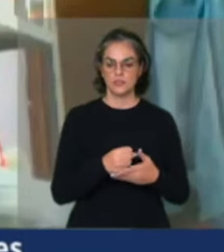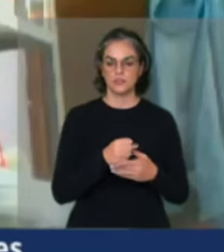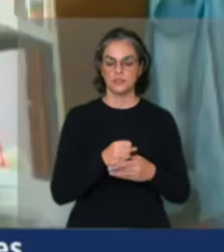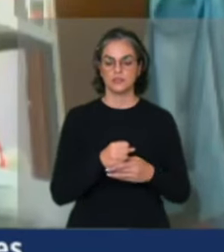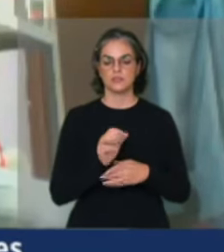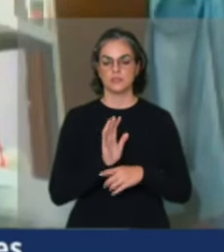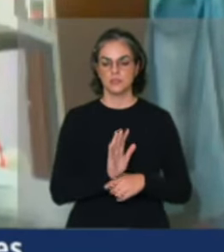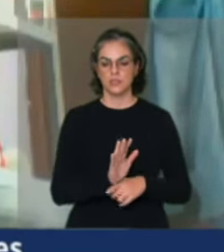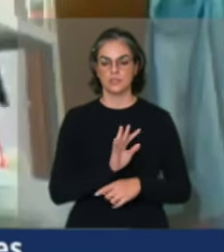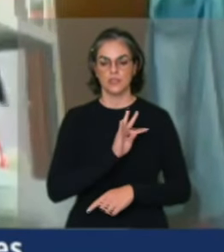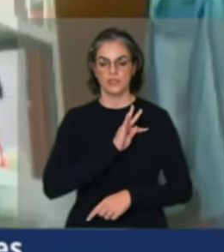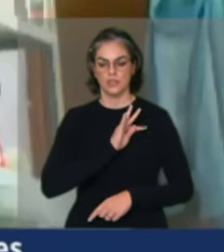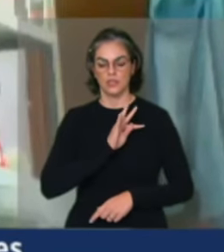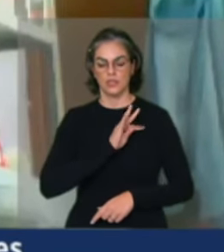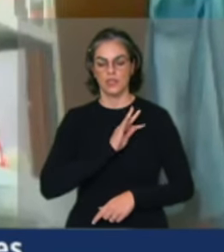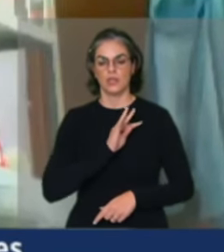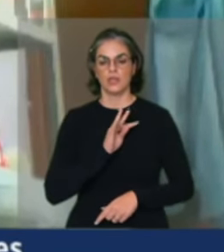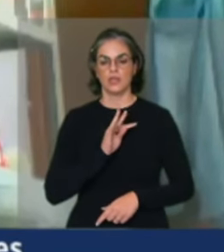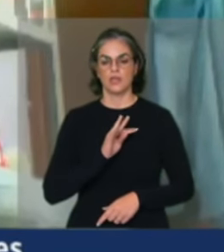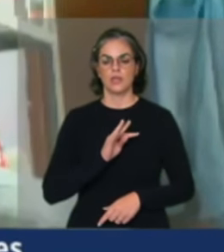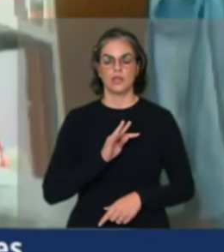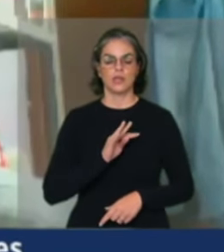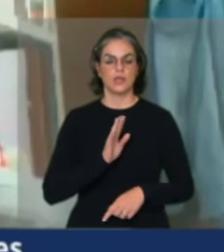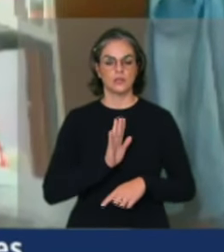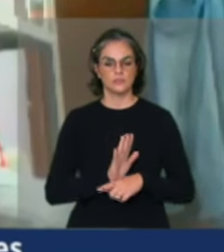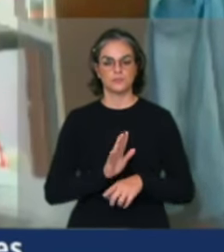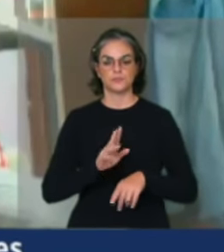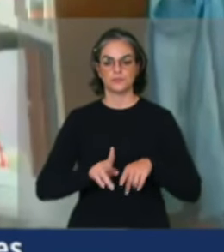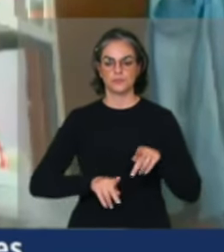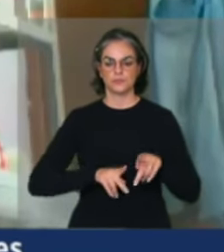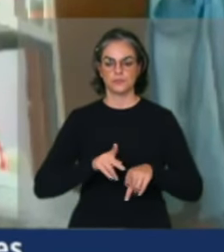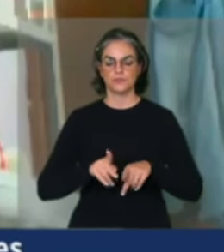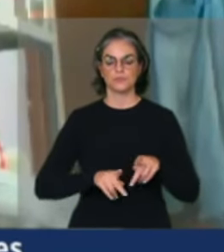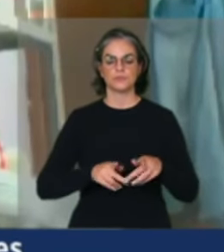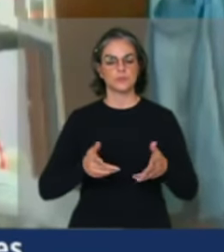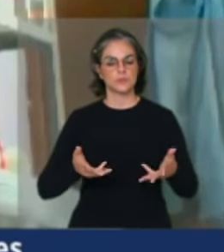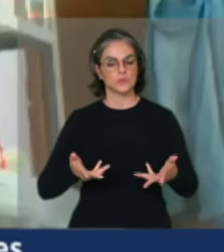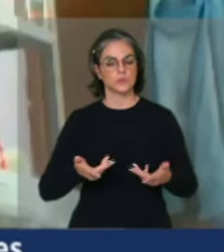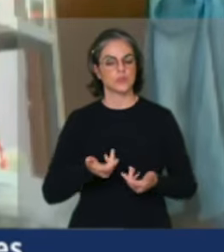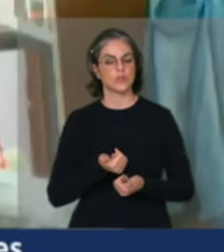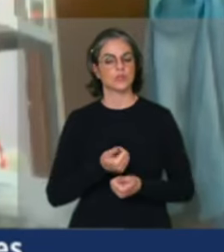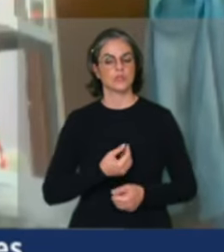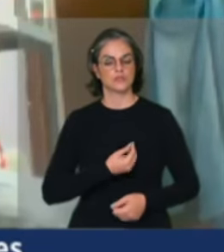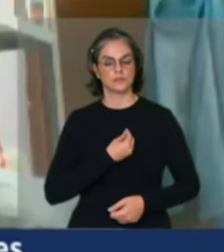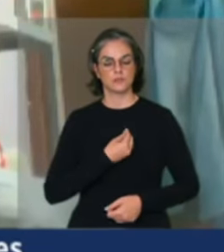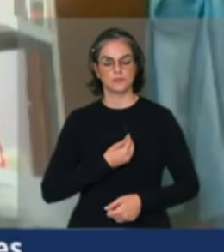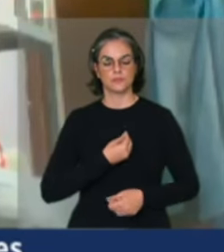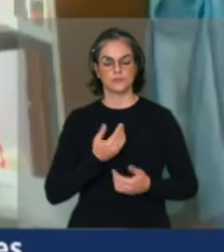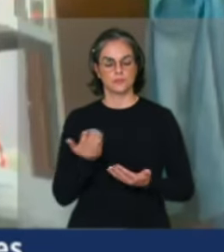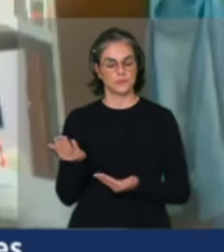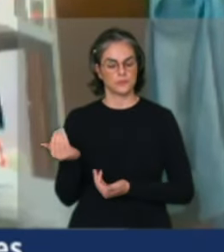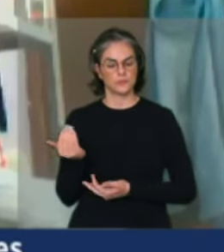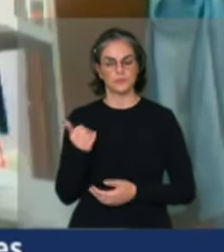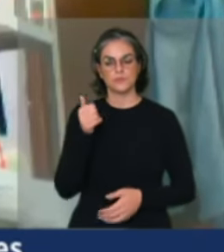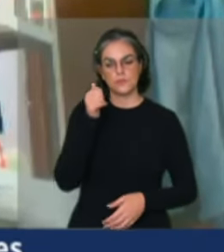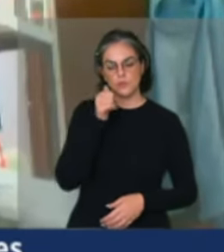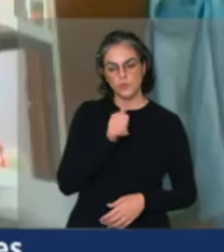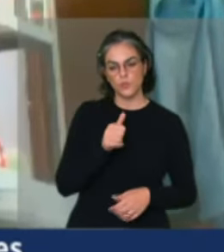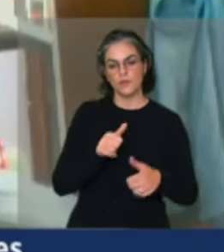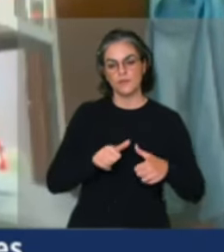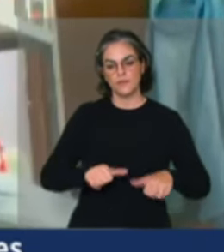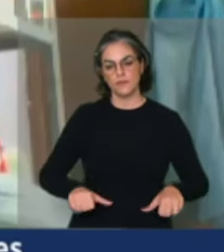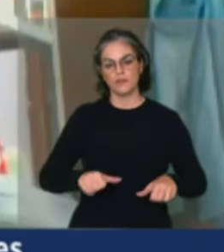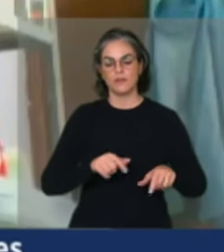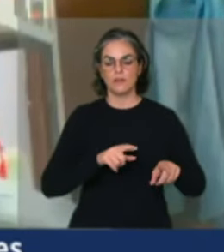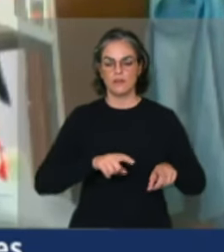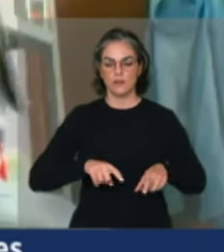garantir o abastecimento popular, garantir com qualidade a permanência da juventude e das mulheres no campo e